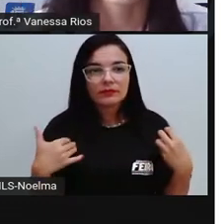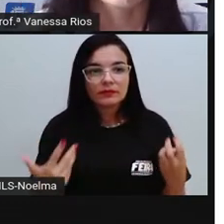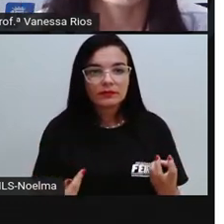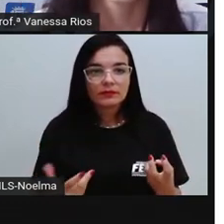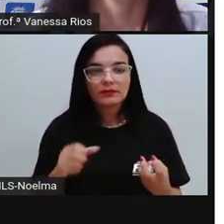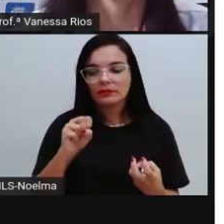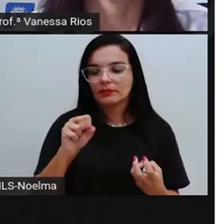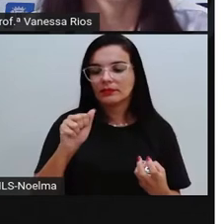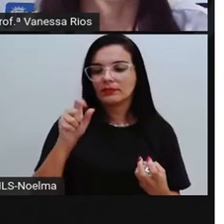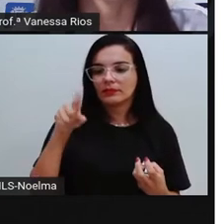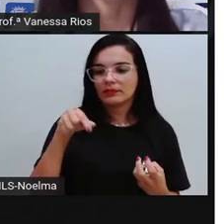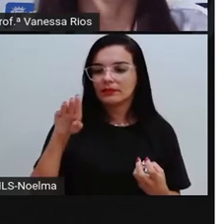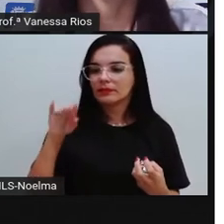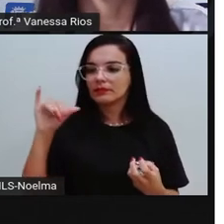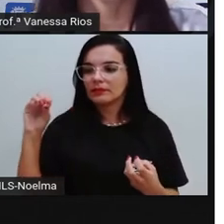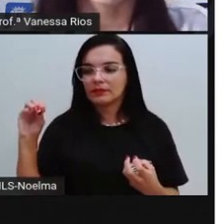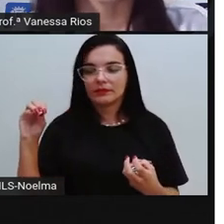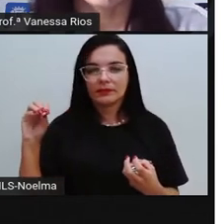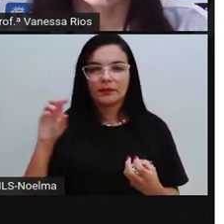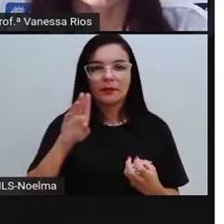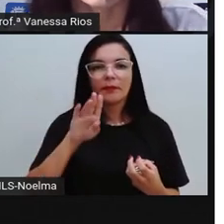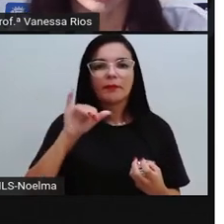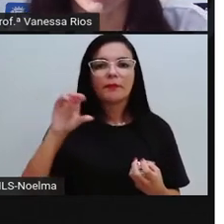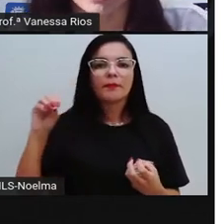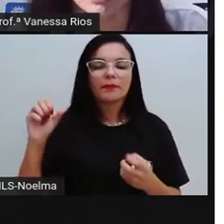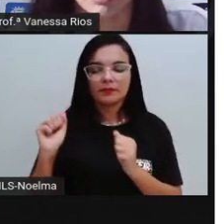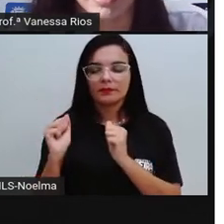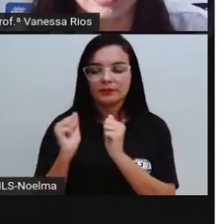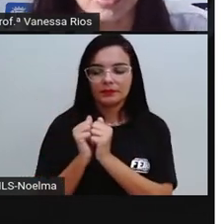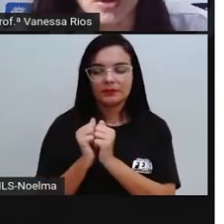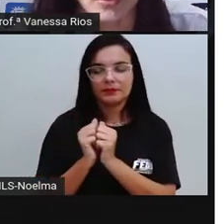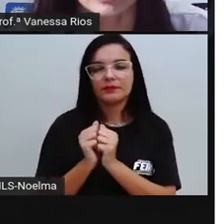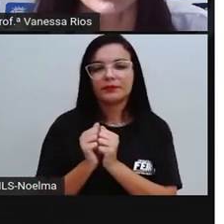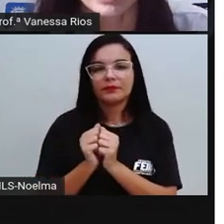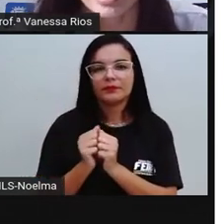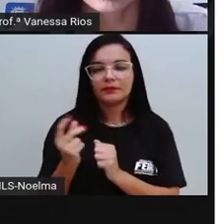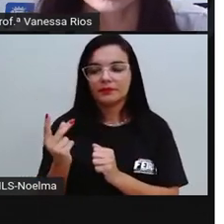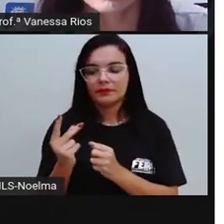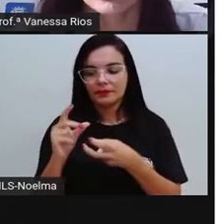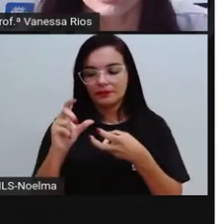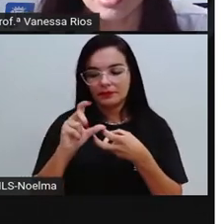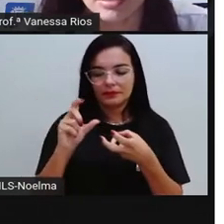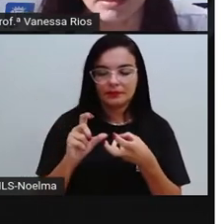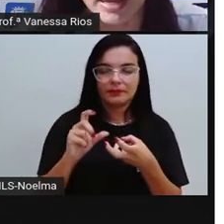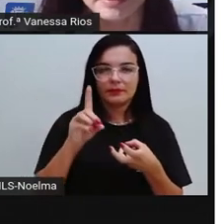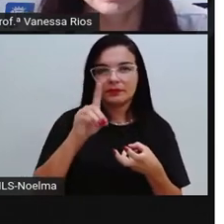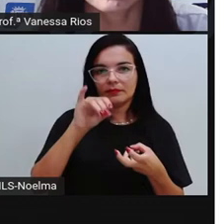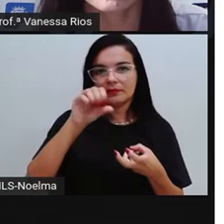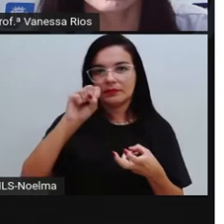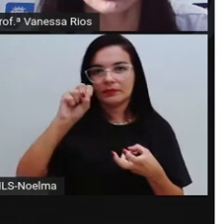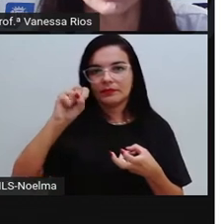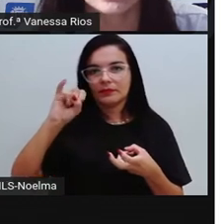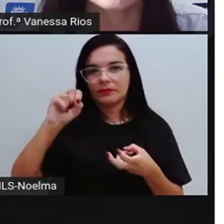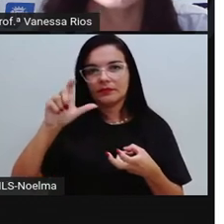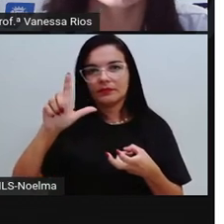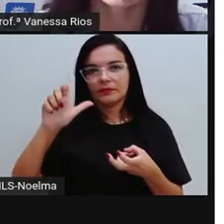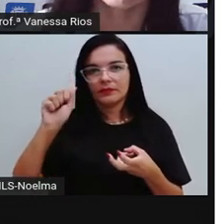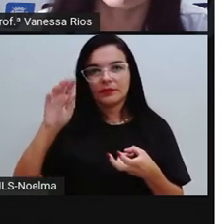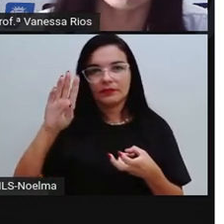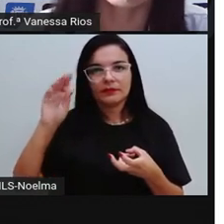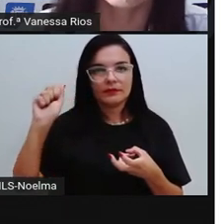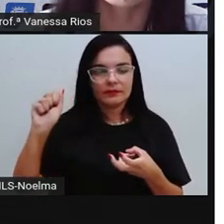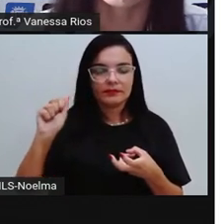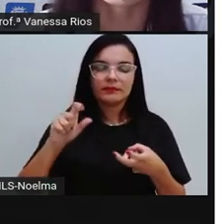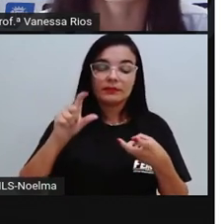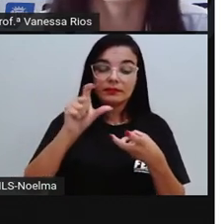sábio. O biu aí está junto, é uma sílaba só. Então, ela é de sílaba. E a